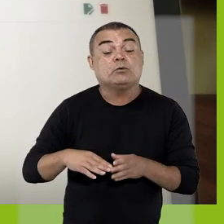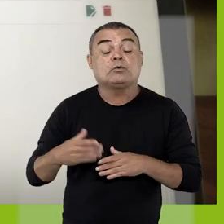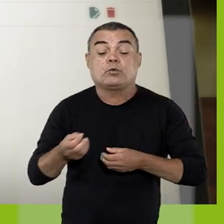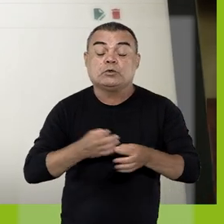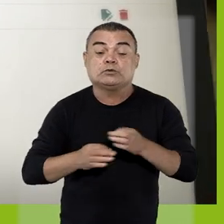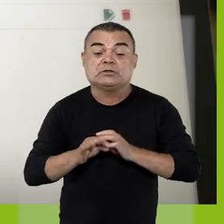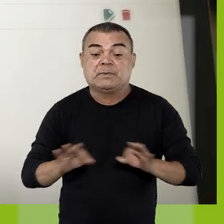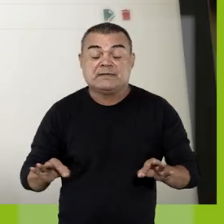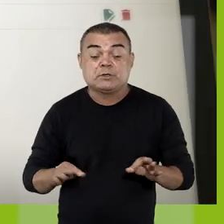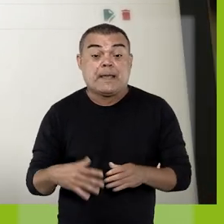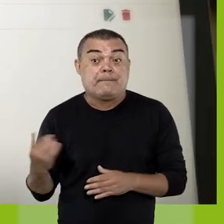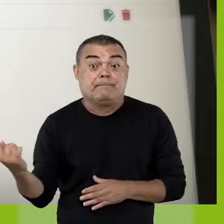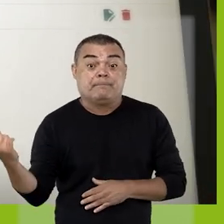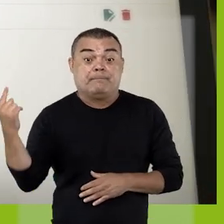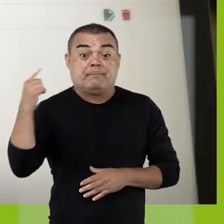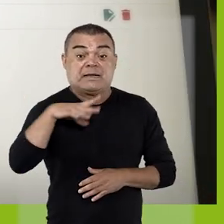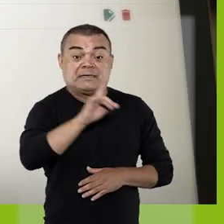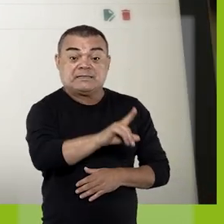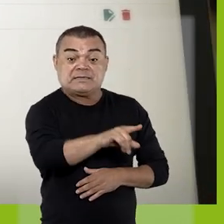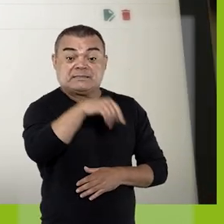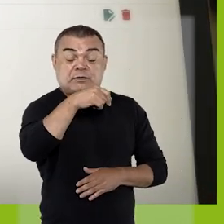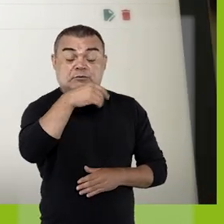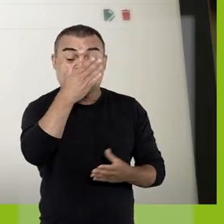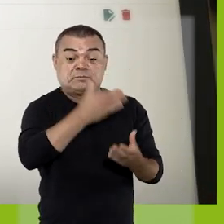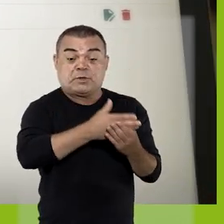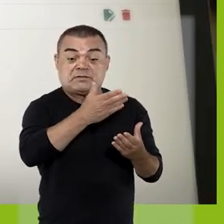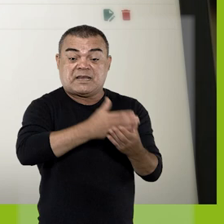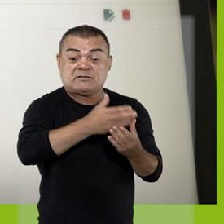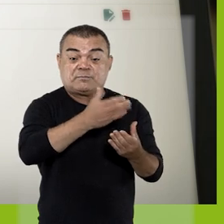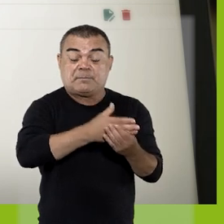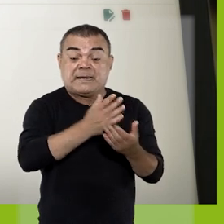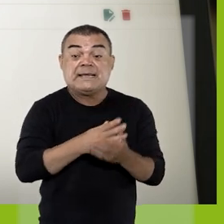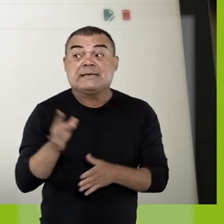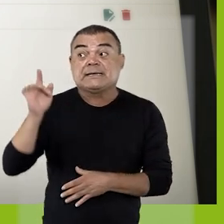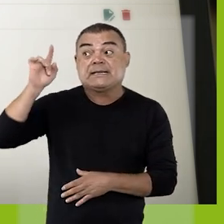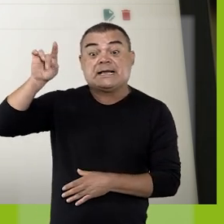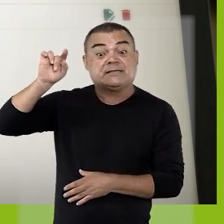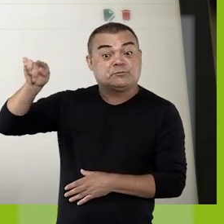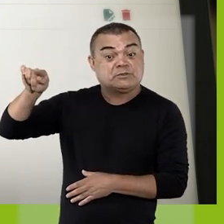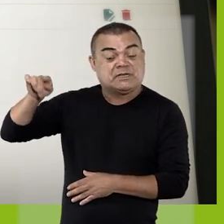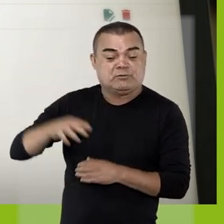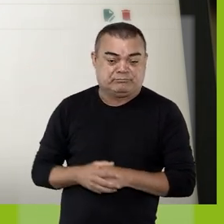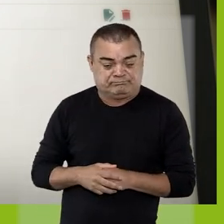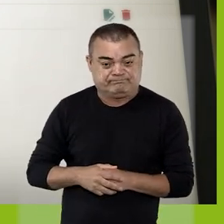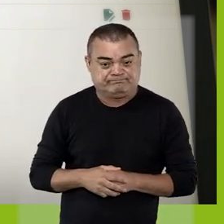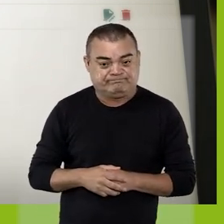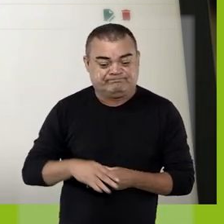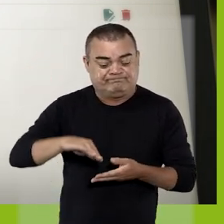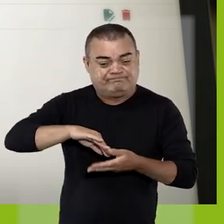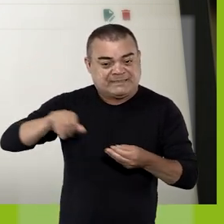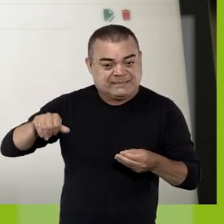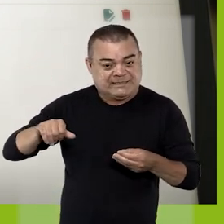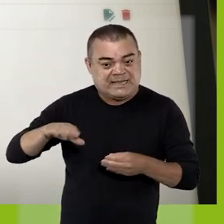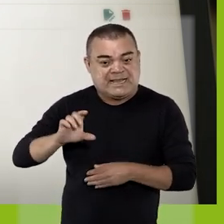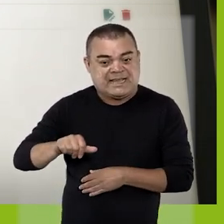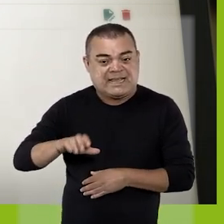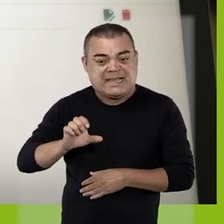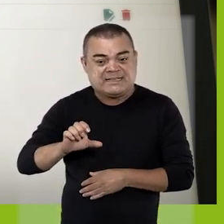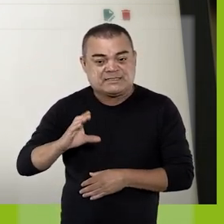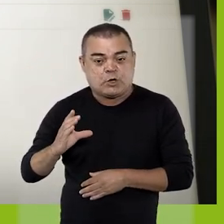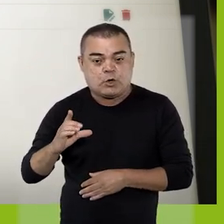prazos, basta marcar a caixa de seleção dos processos desejados e clicar neste botão, Excluir.